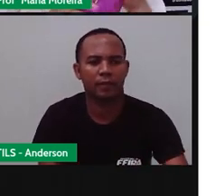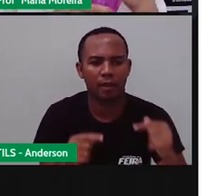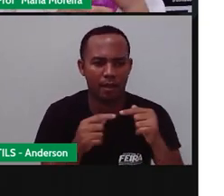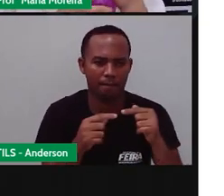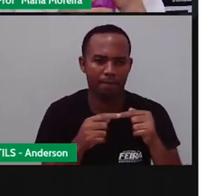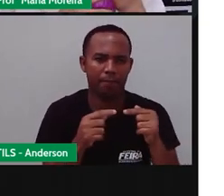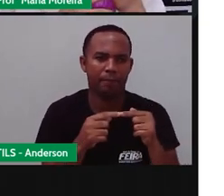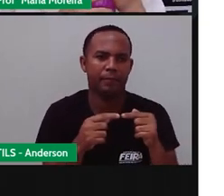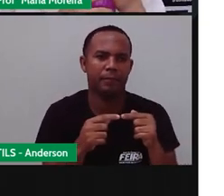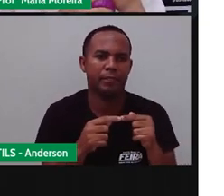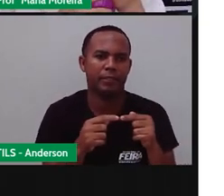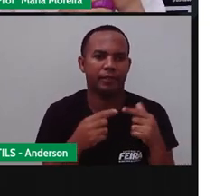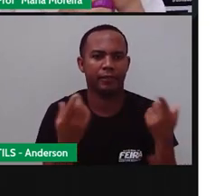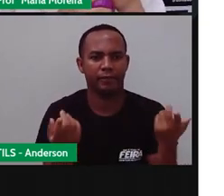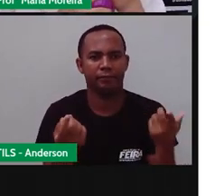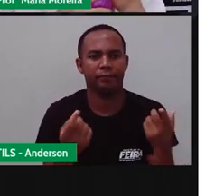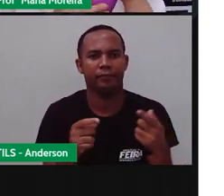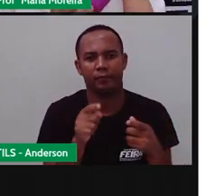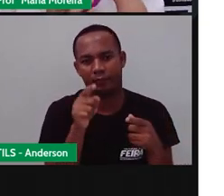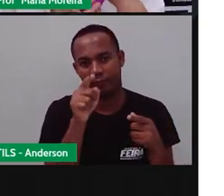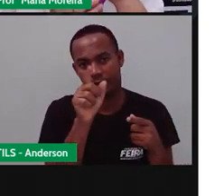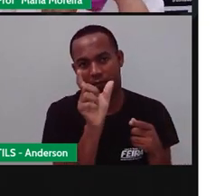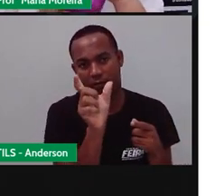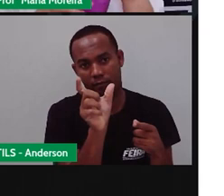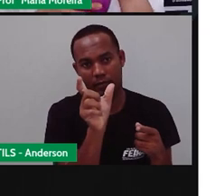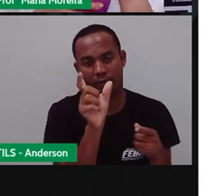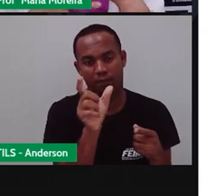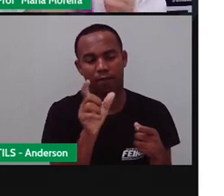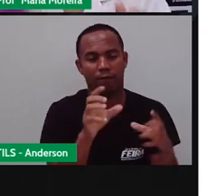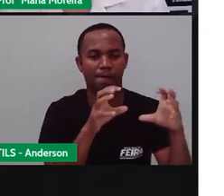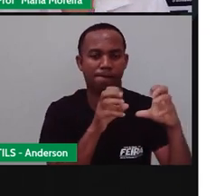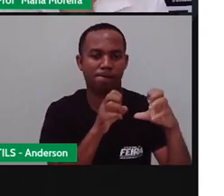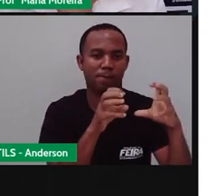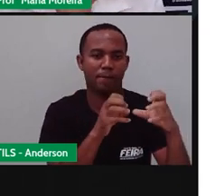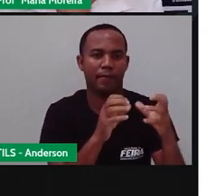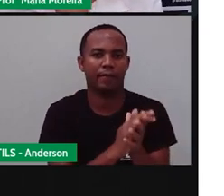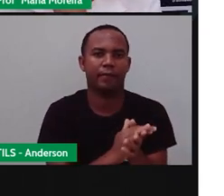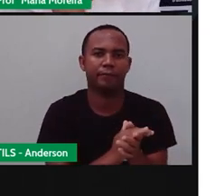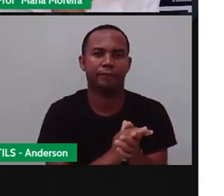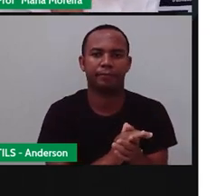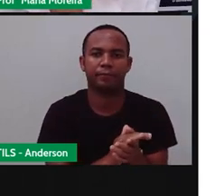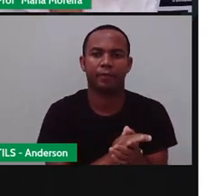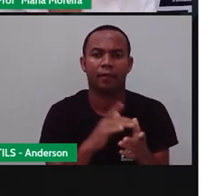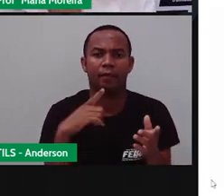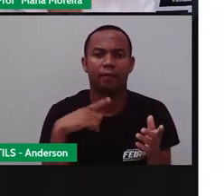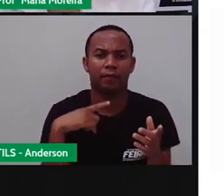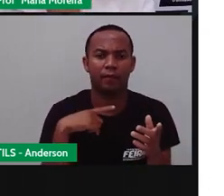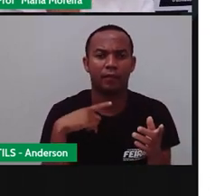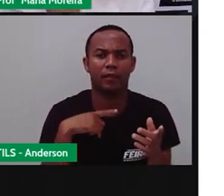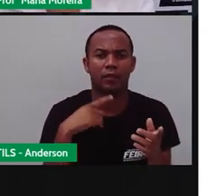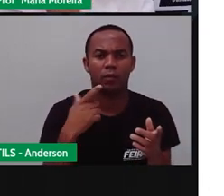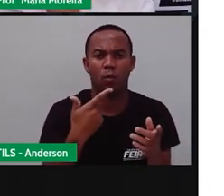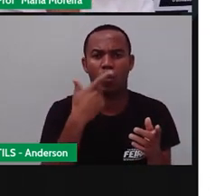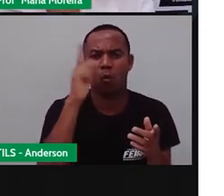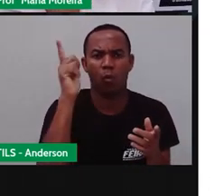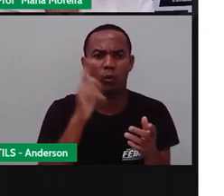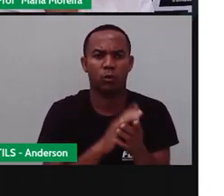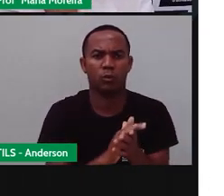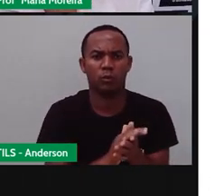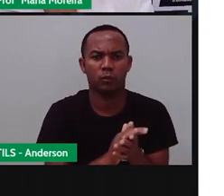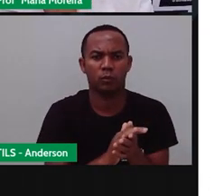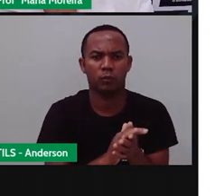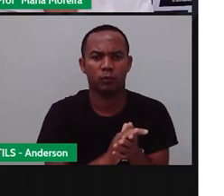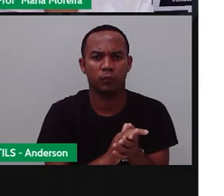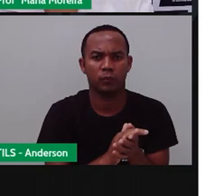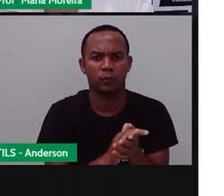existir? Não. Ó. Mas aí existe um outro tipo de substantivo,